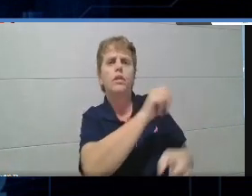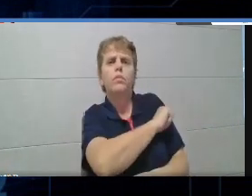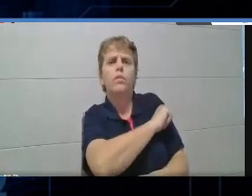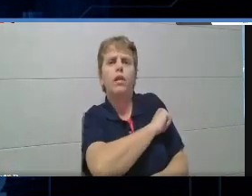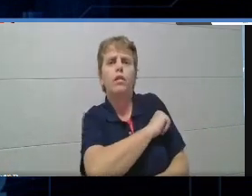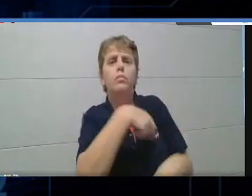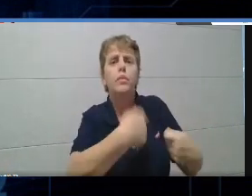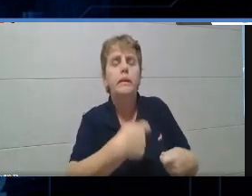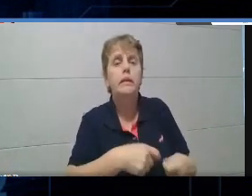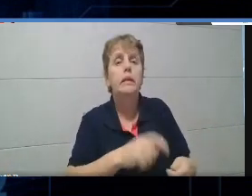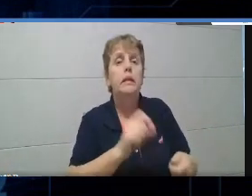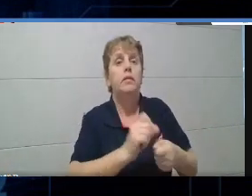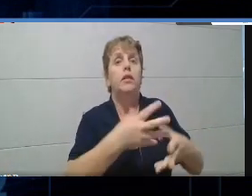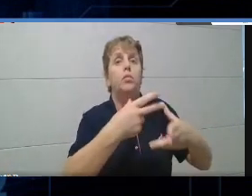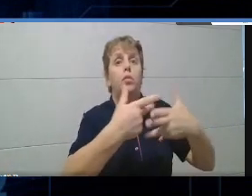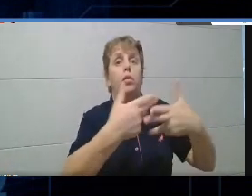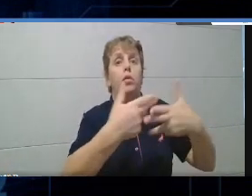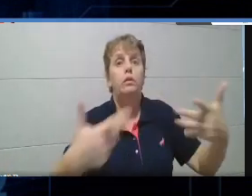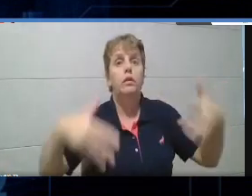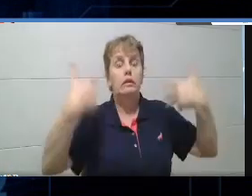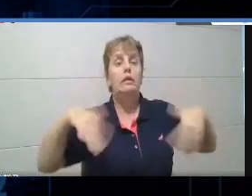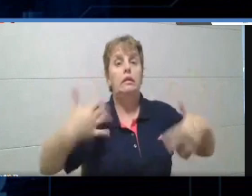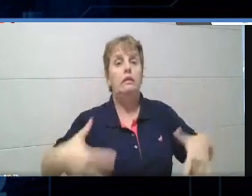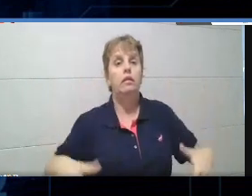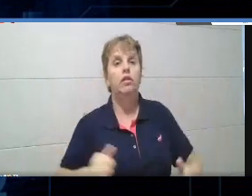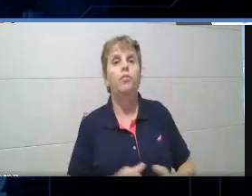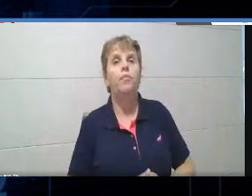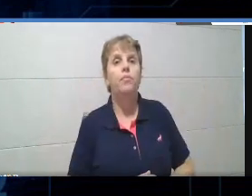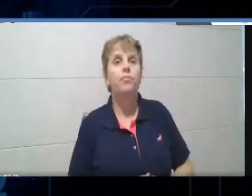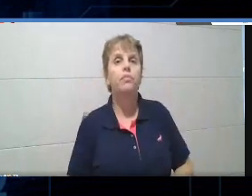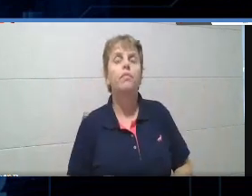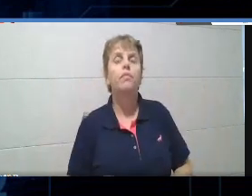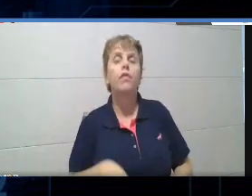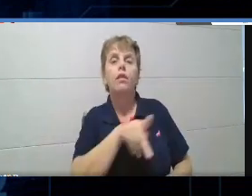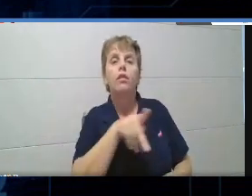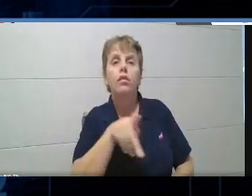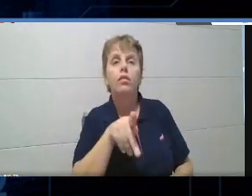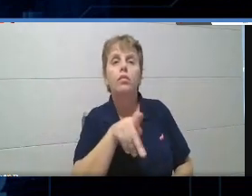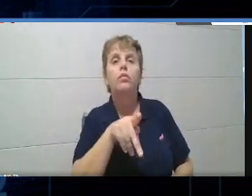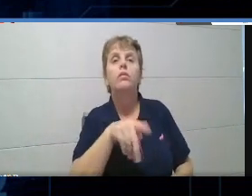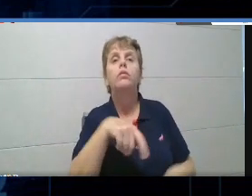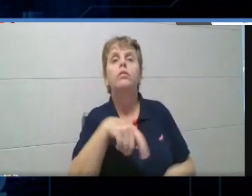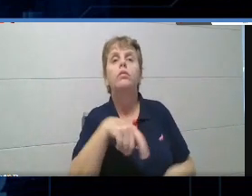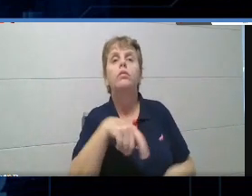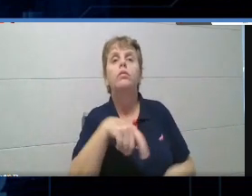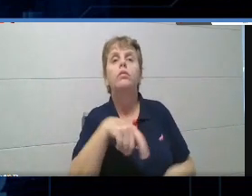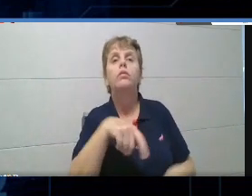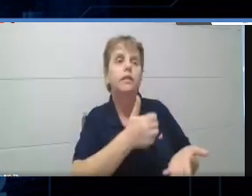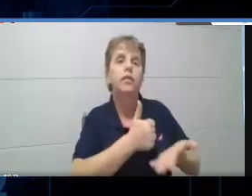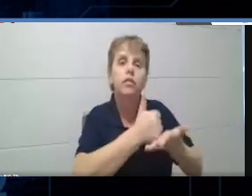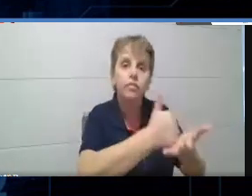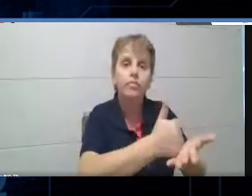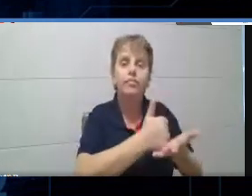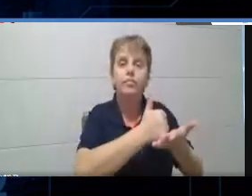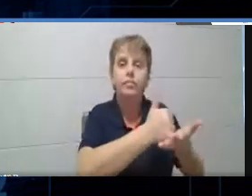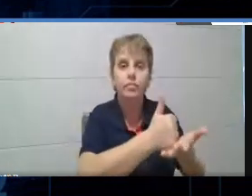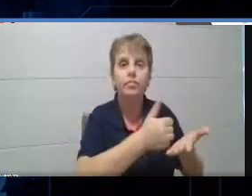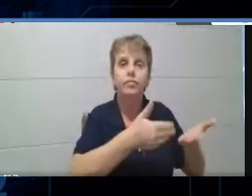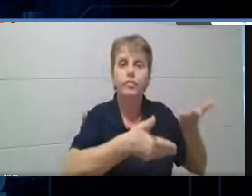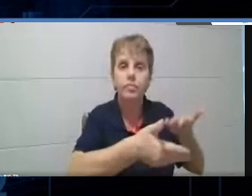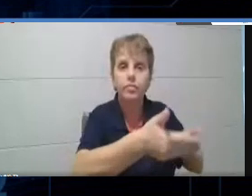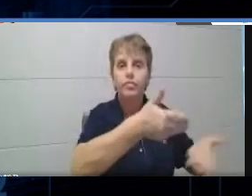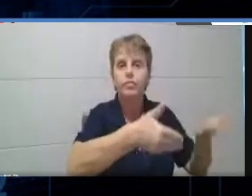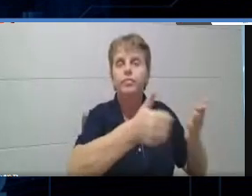que dar conta de um monte de coisas e a gente precisa, nós somos os agentes para essa situação, tá? Trouxe aqui para vocês